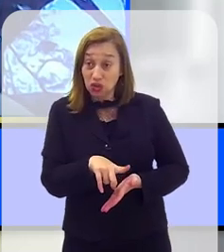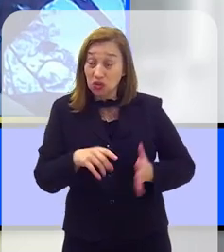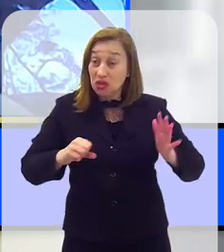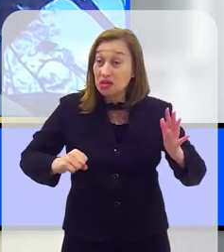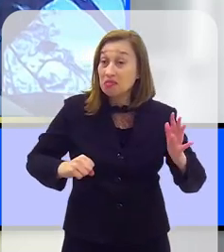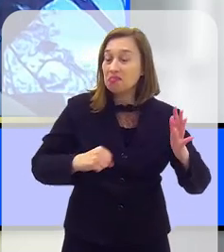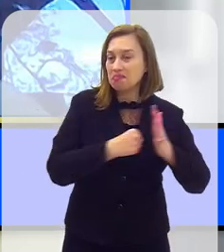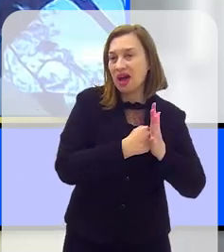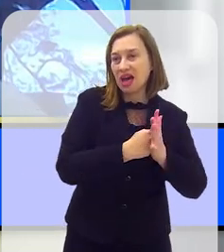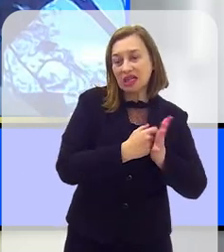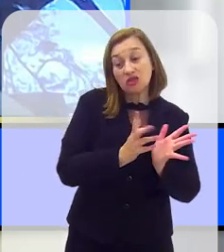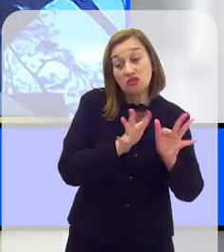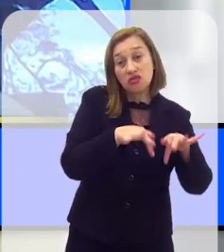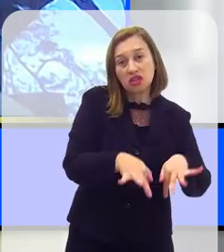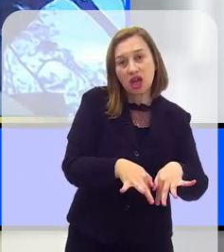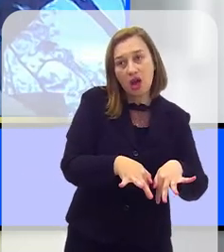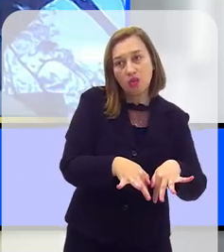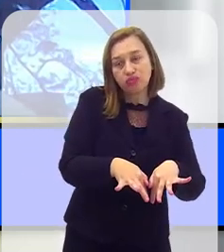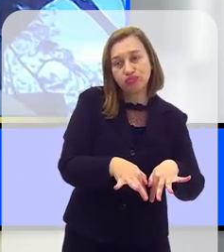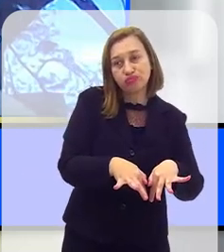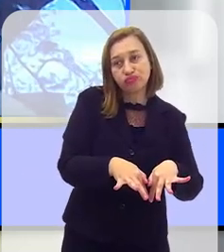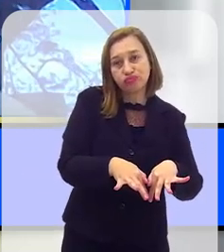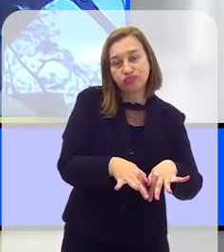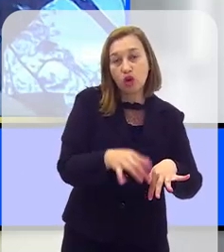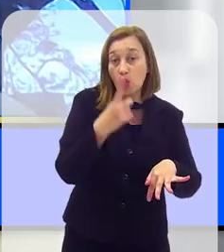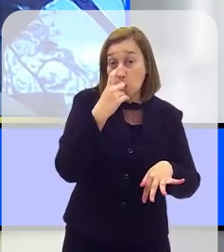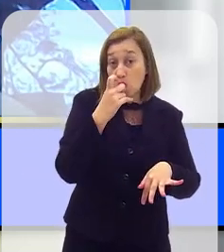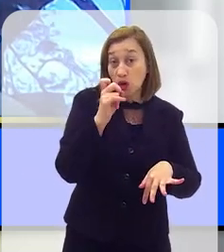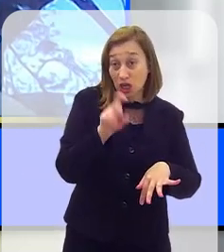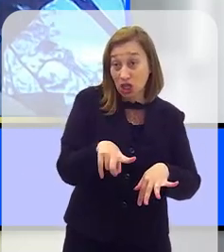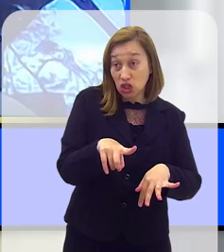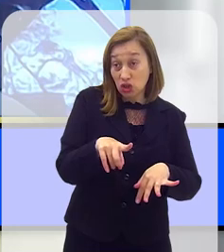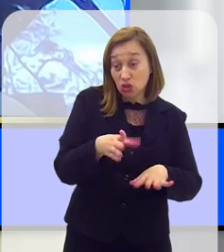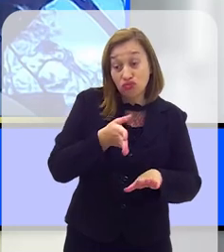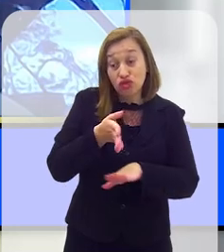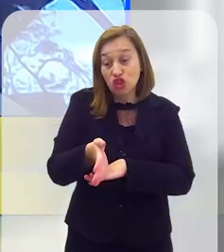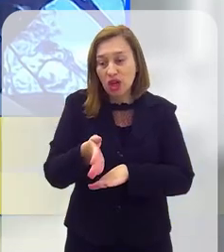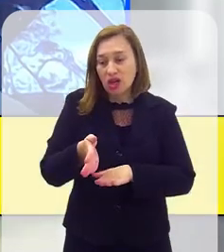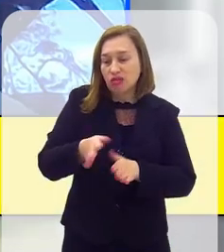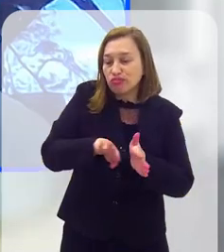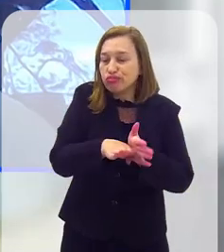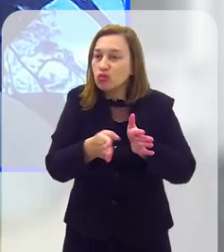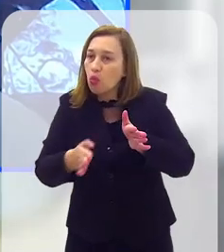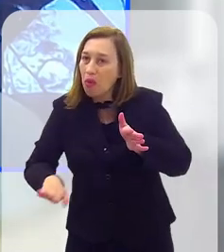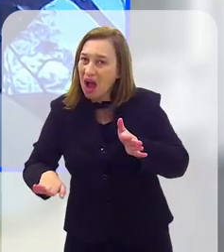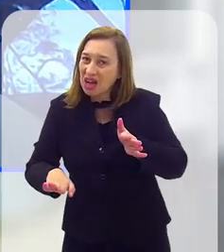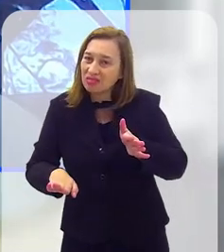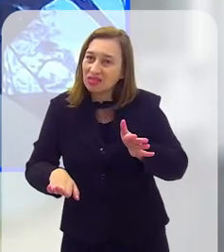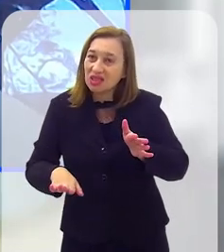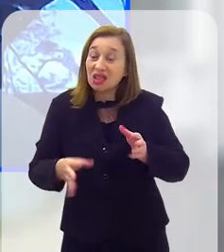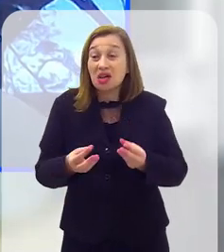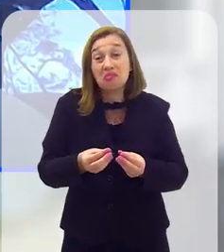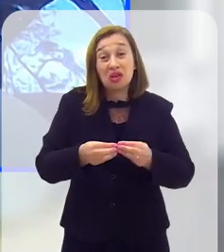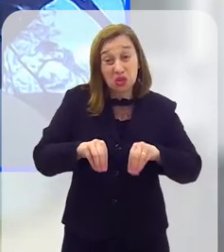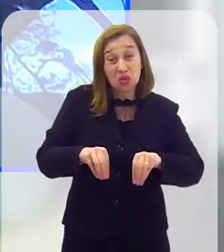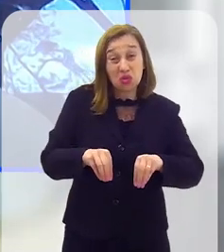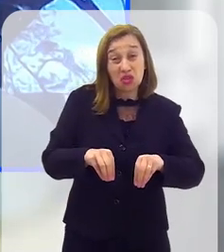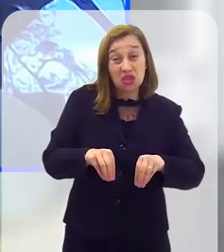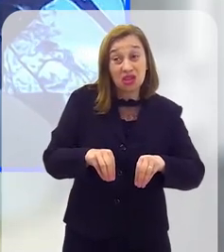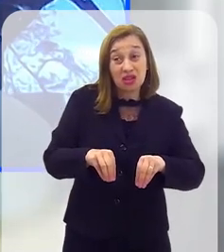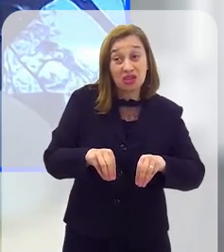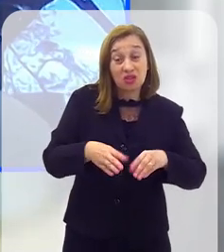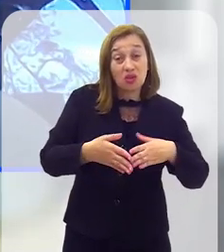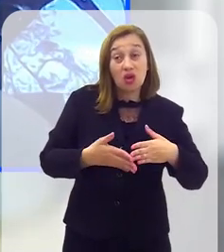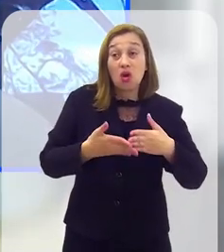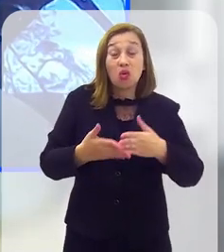impacta, no final, um lixo que vai parar no mar. O último corpo para onde são